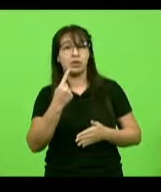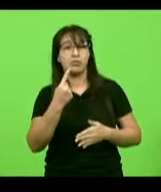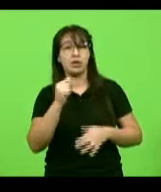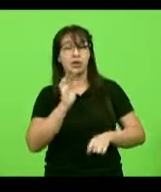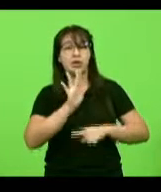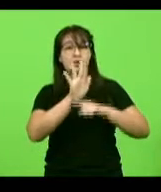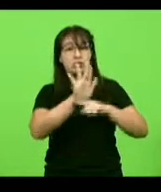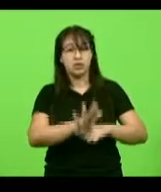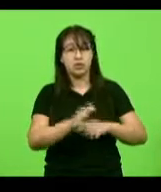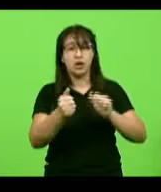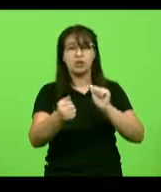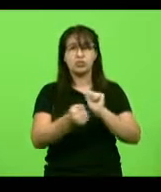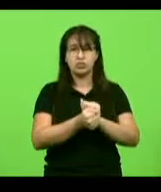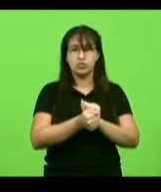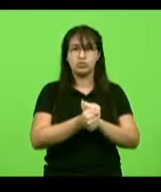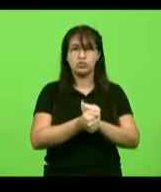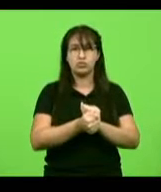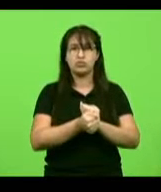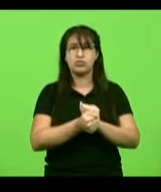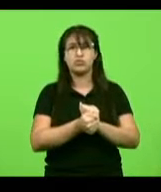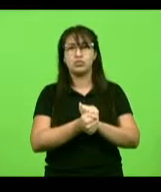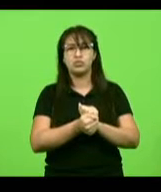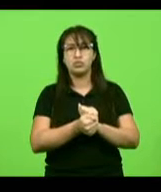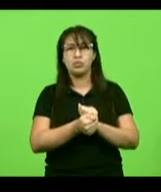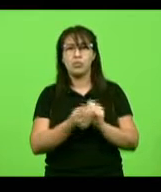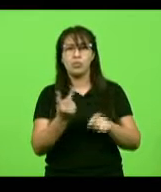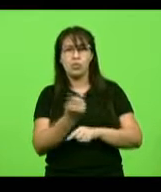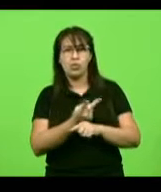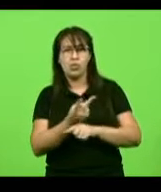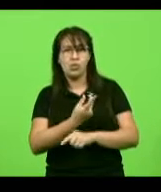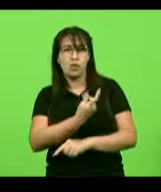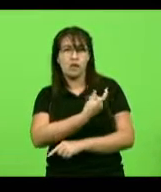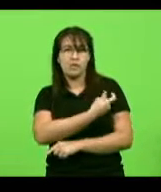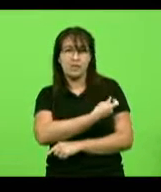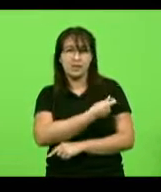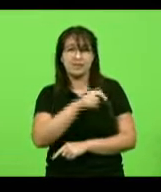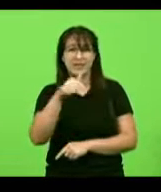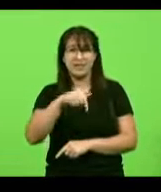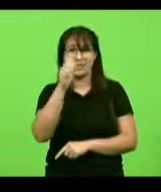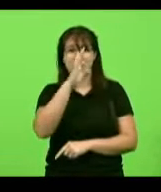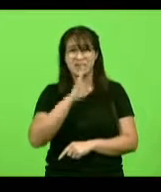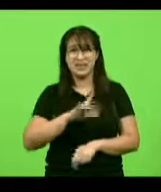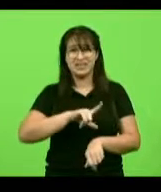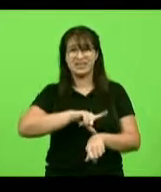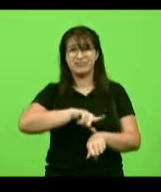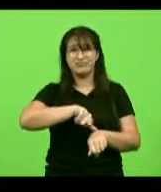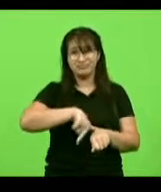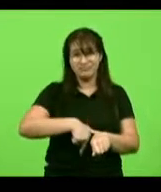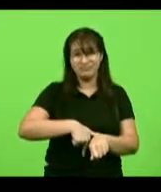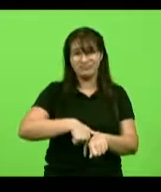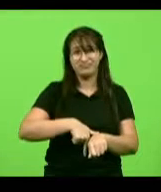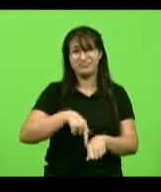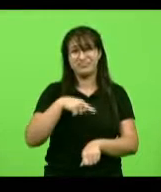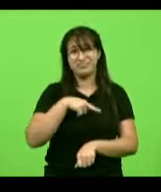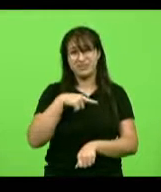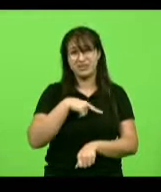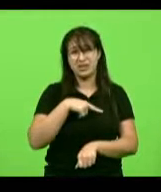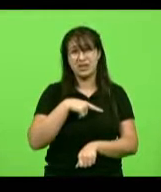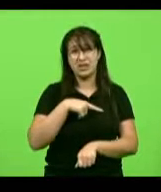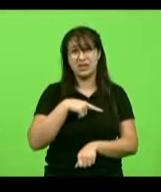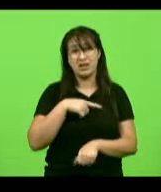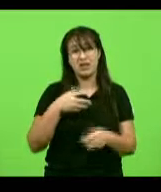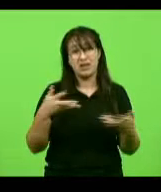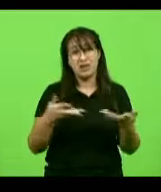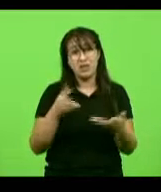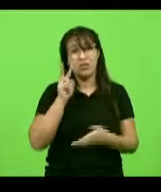laboratórios também esta questão de vacinas, que o Brasil se atrasou tanto para fazer os contratos. Estamos aí pagando essas